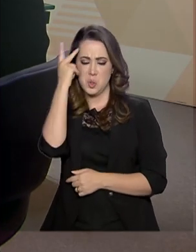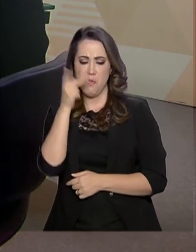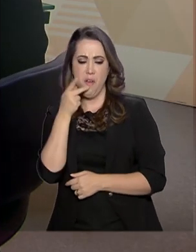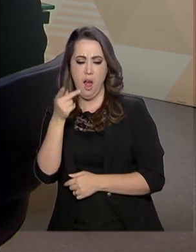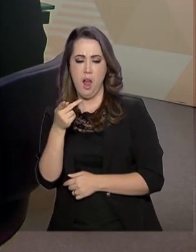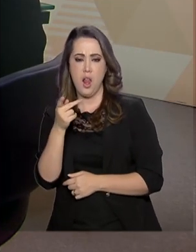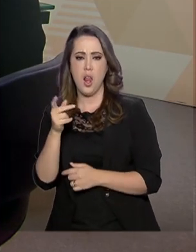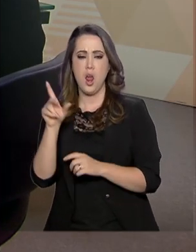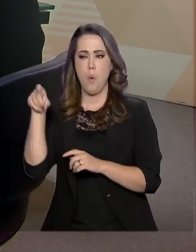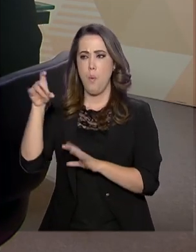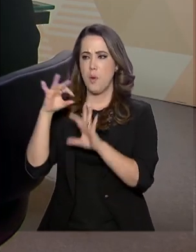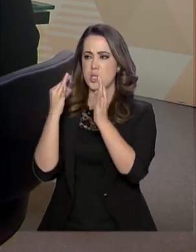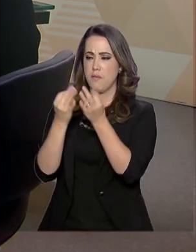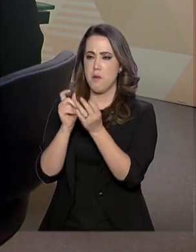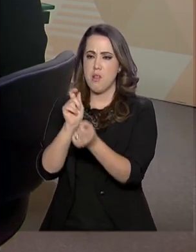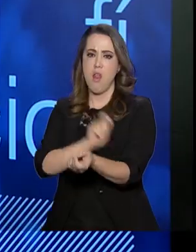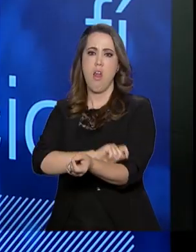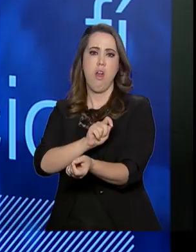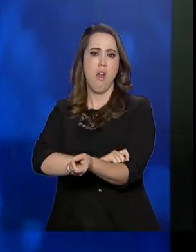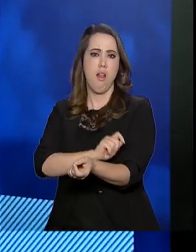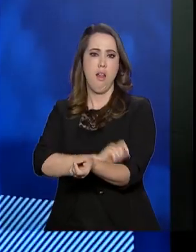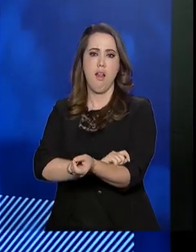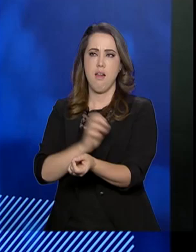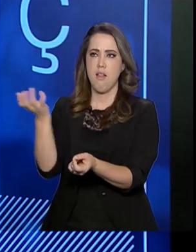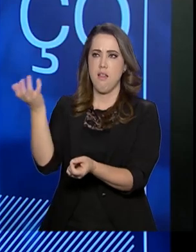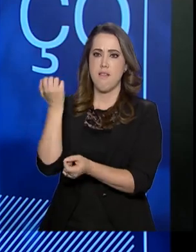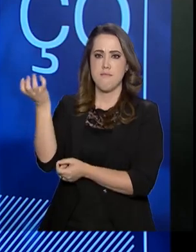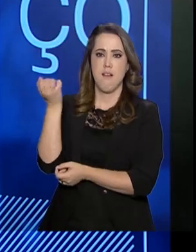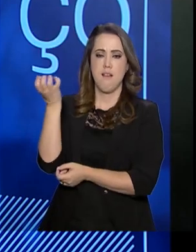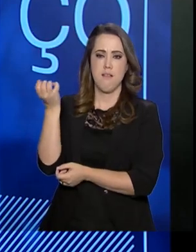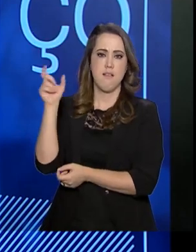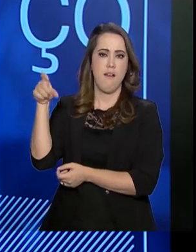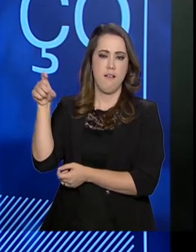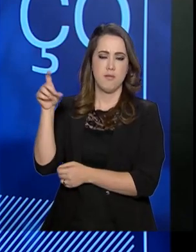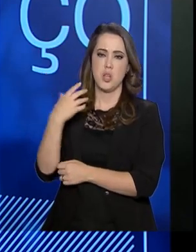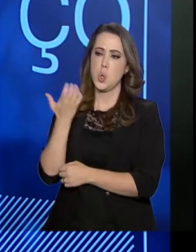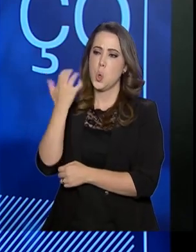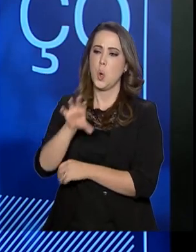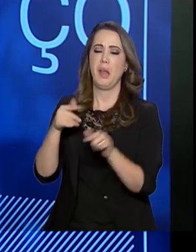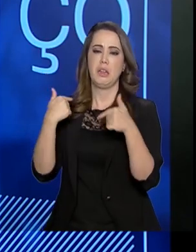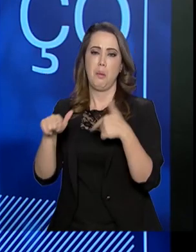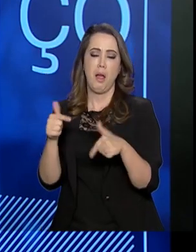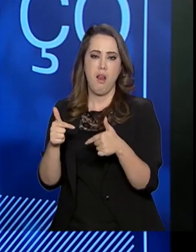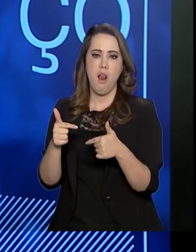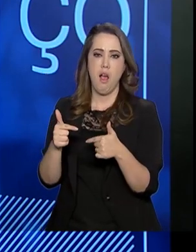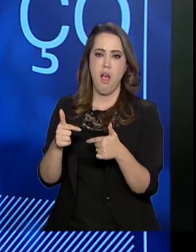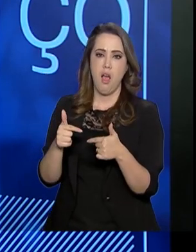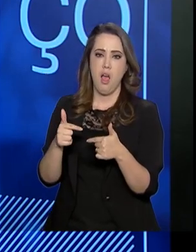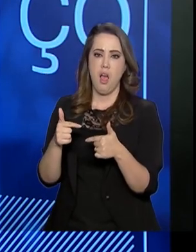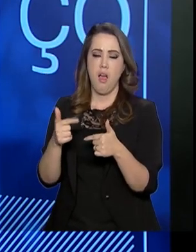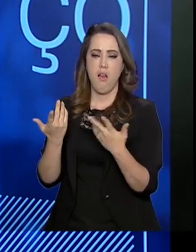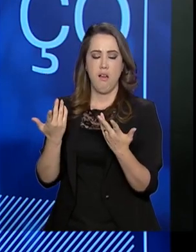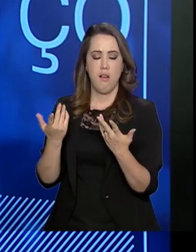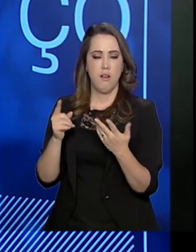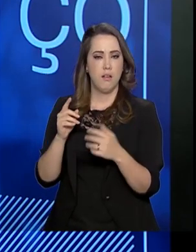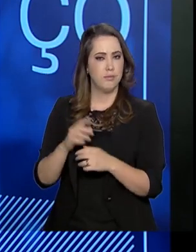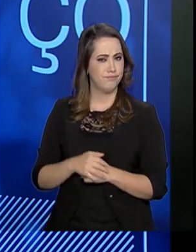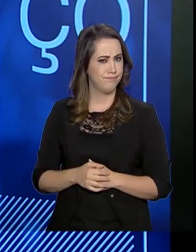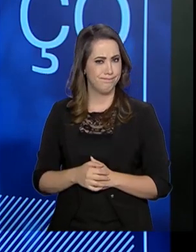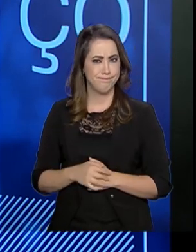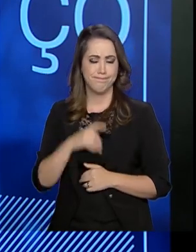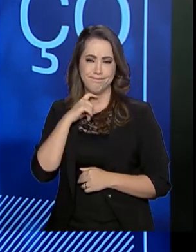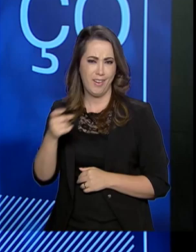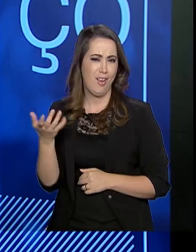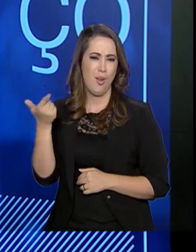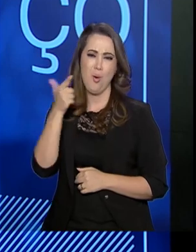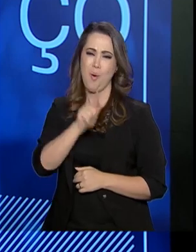os programas de transferência de renda viciam as pessoas de não quererem ir trabalhar, de se aproveitarem dessa situação. Ninguém se aproveita de R